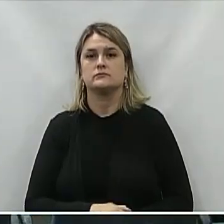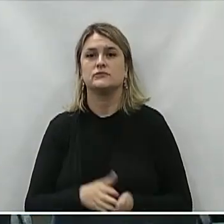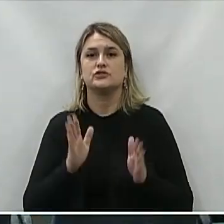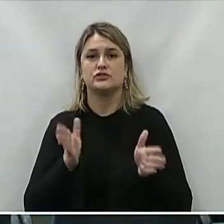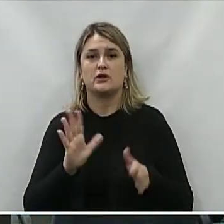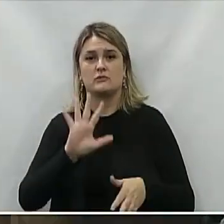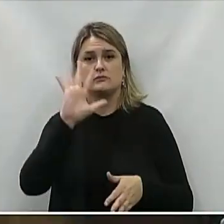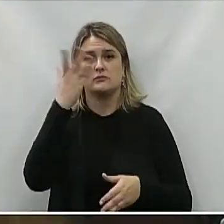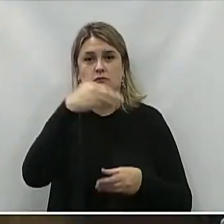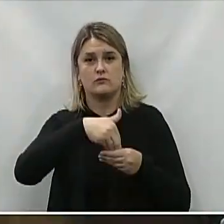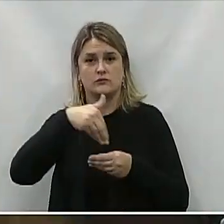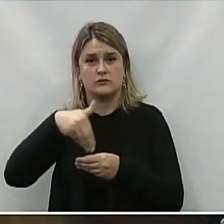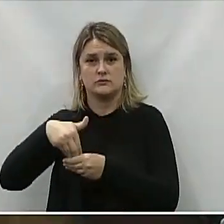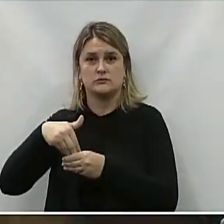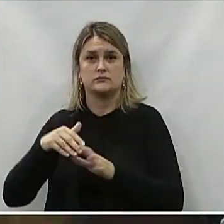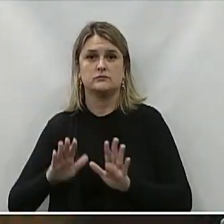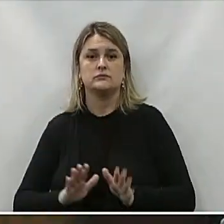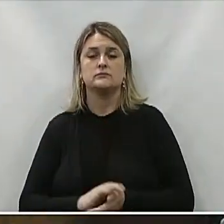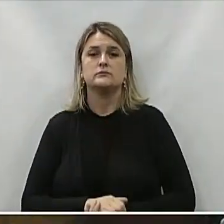a votação